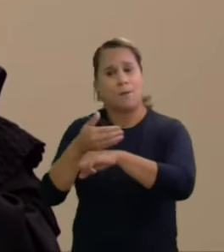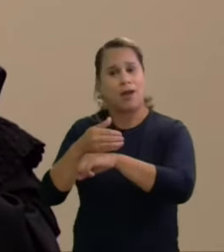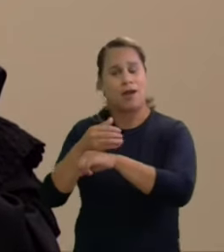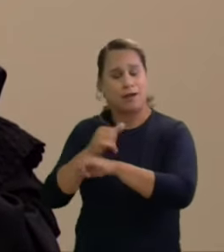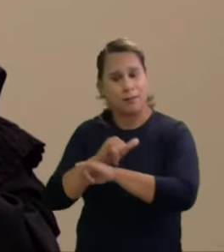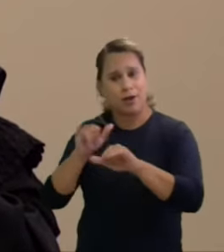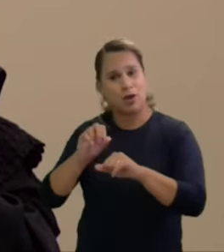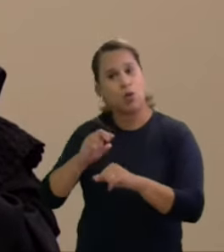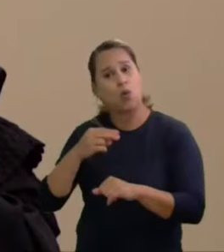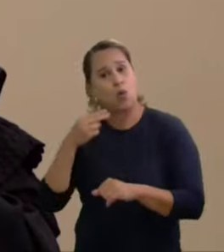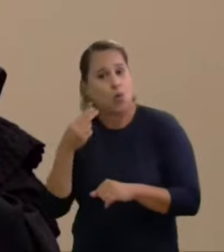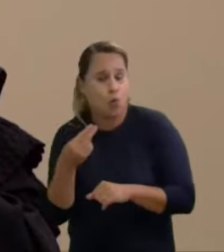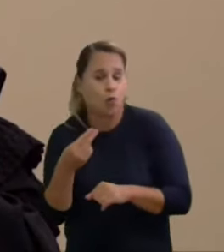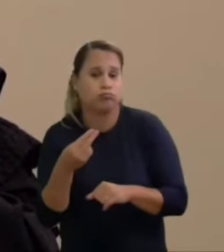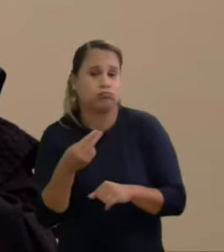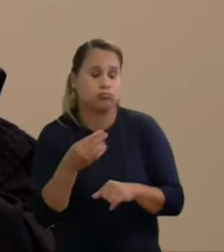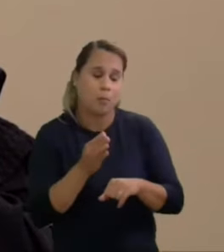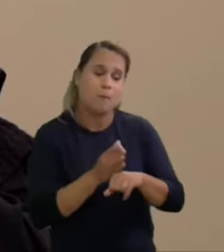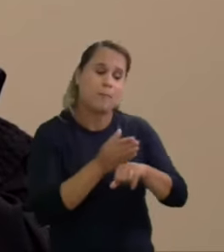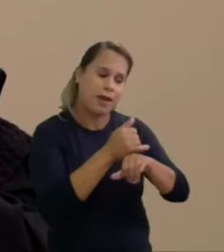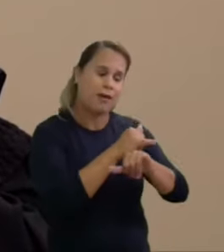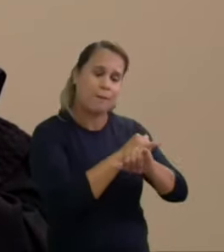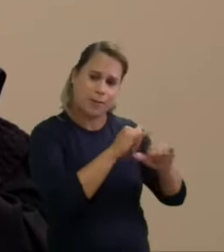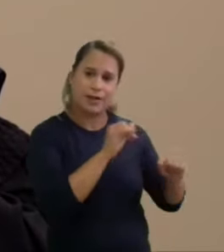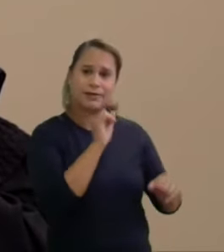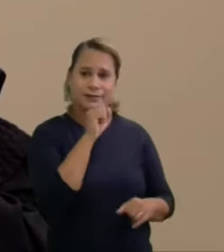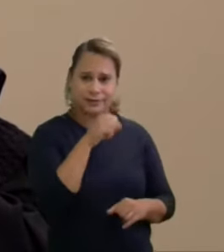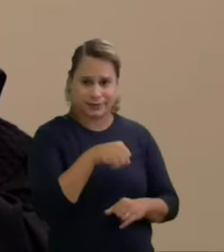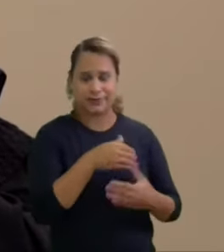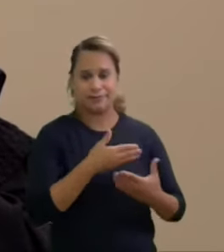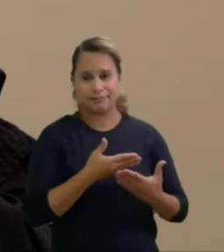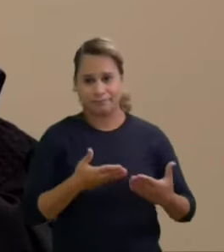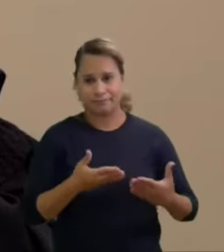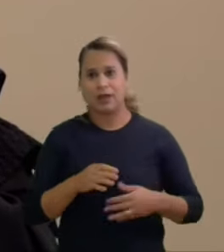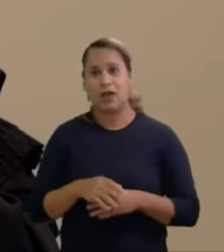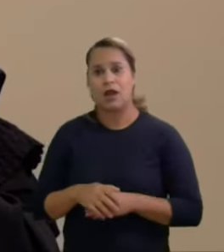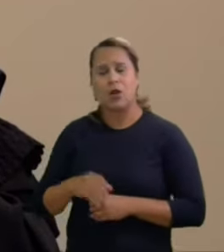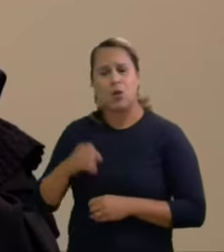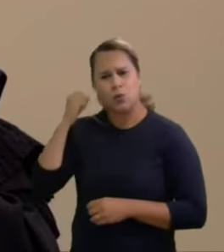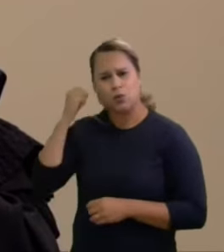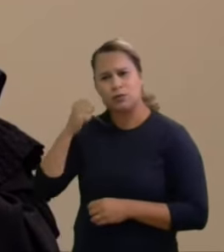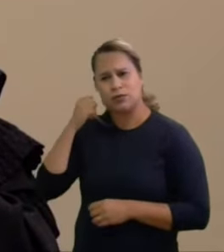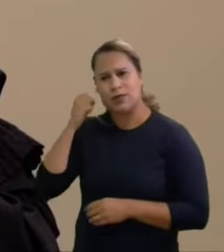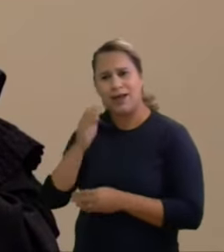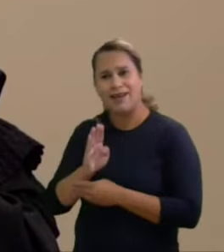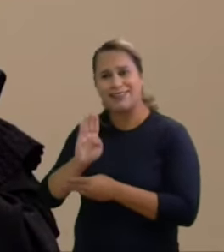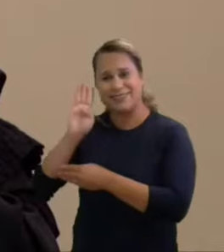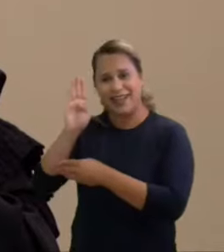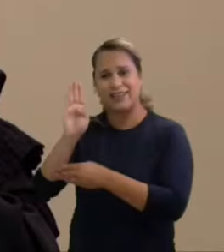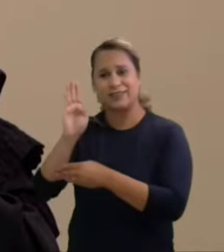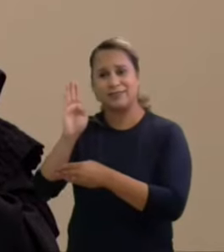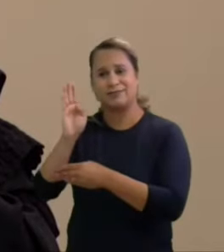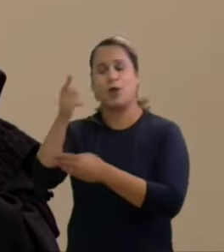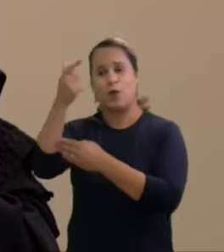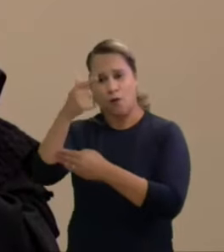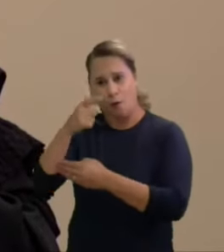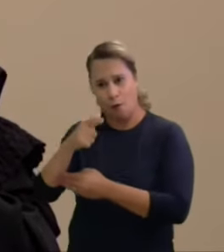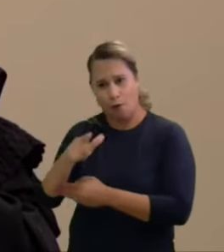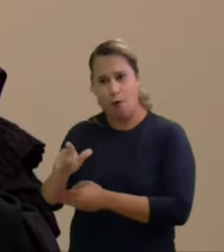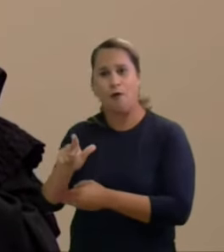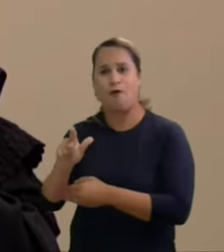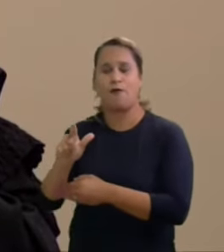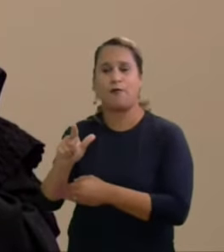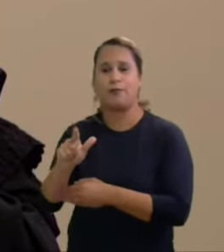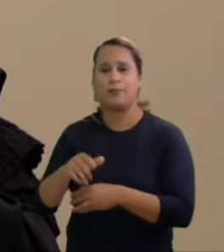disputa em que os principais concorrentes eram um senador candidato à reeleição e ex-candidato a presidente que é o Álvaro Dias